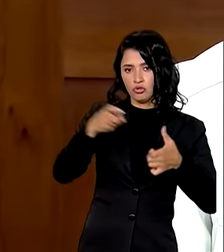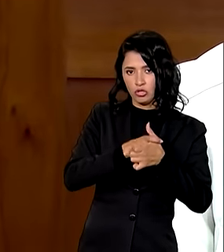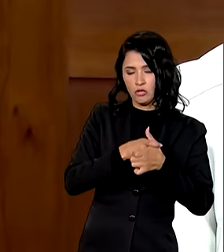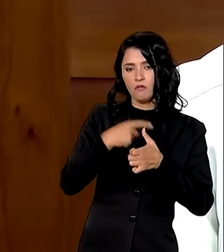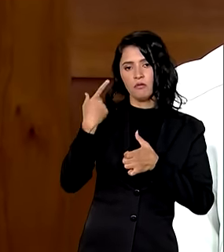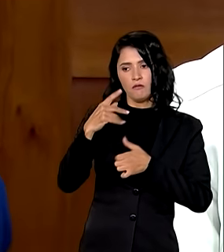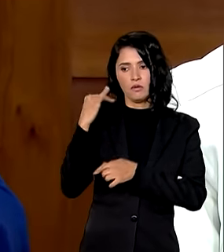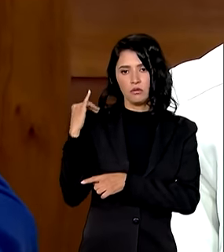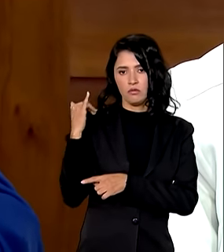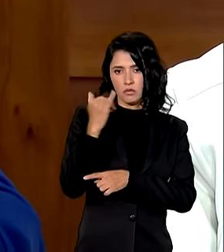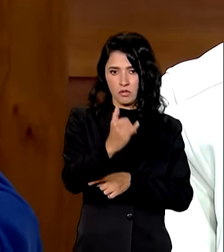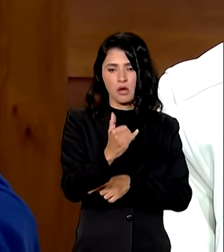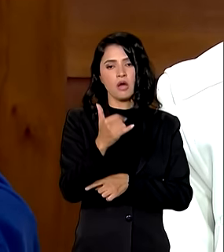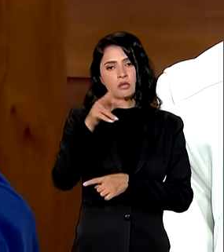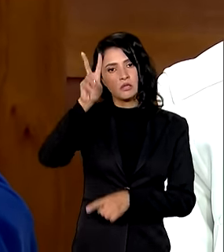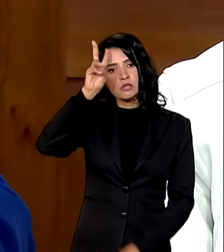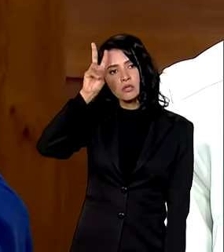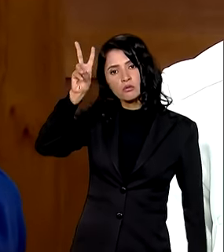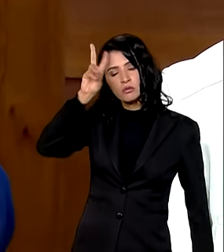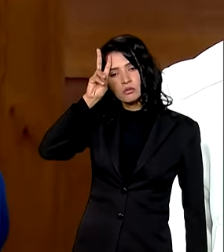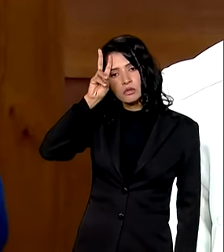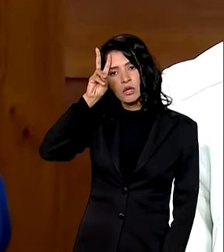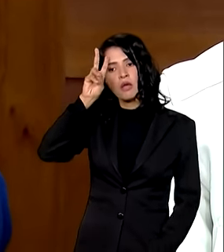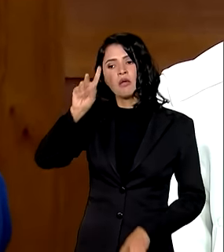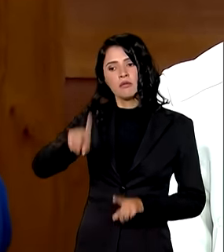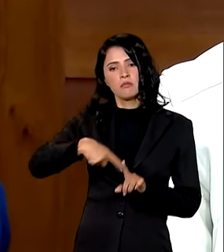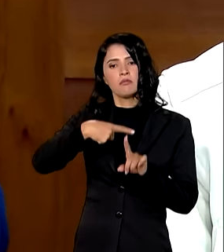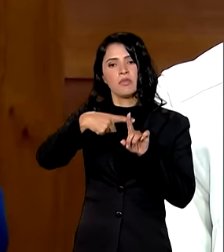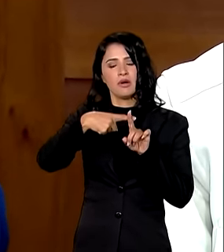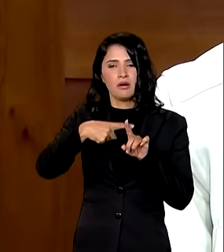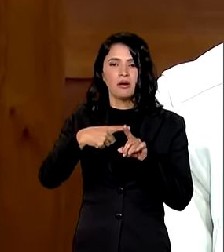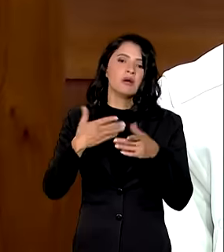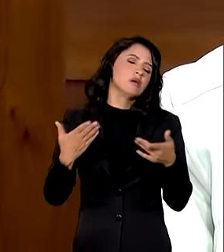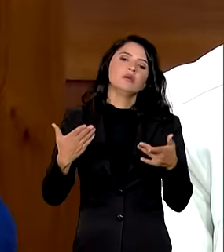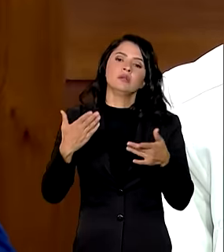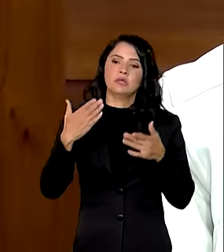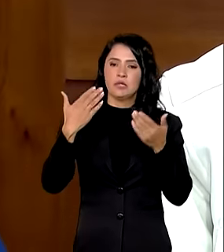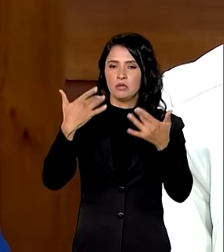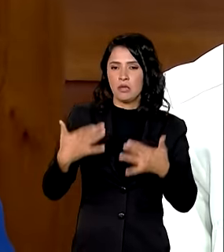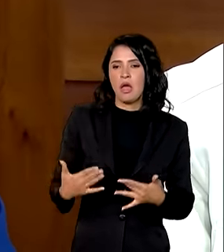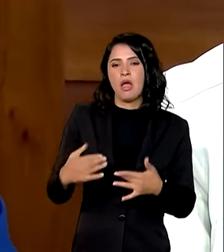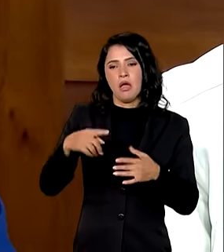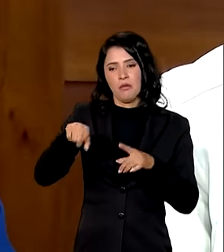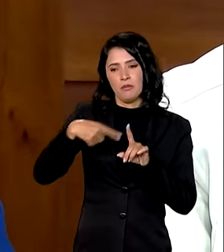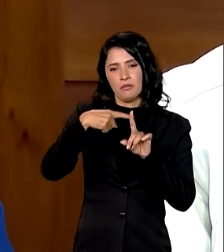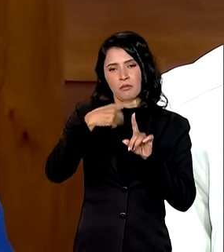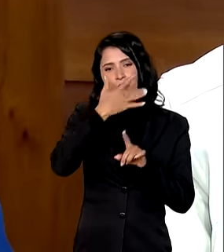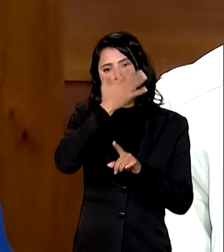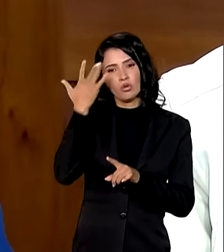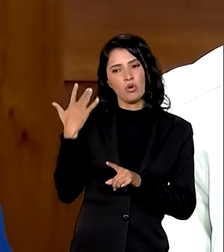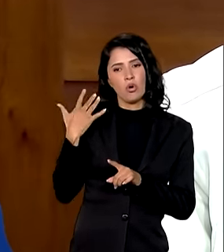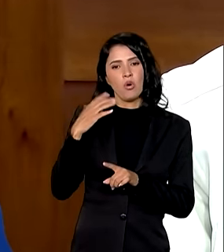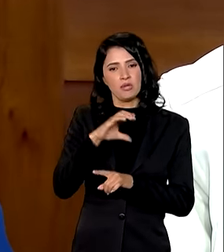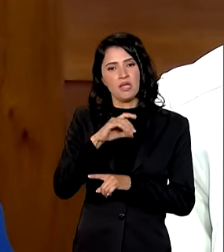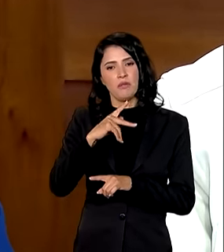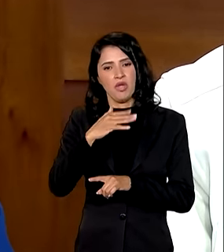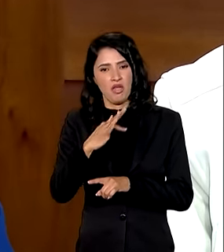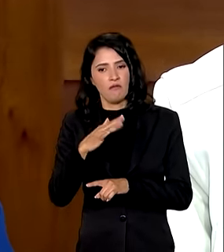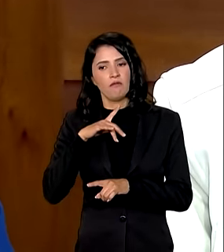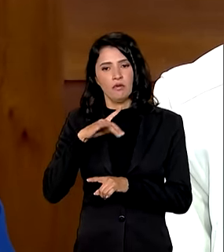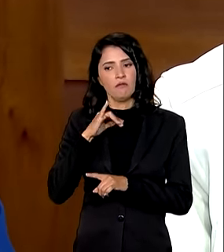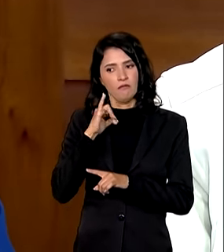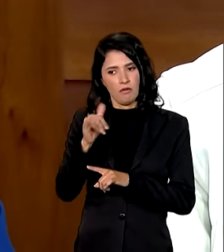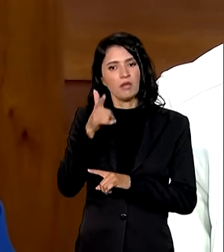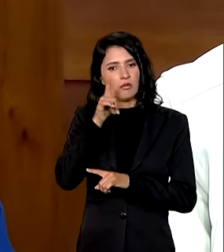vai ser anunciado ali na segunda-feira e mais os benefícios para a pessoa física que ele fará na terça